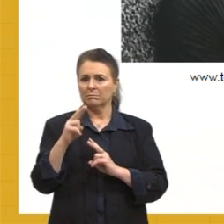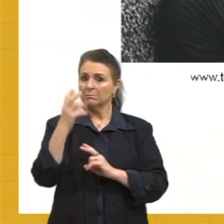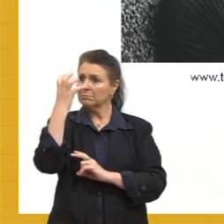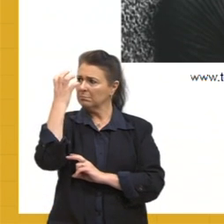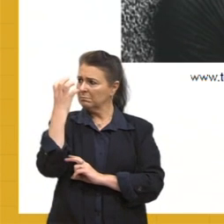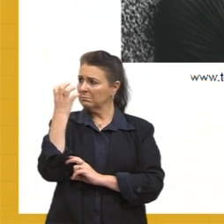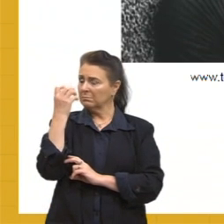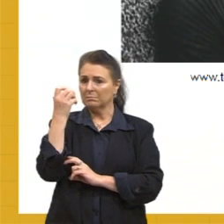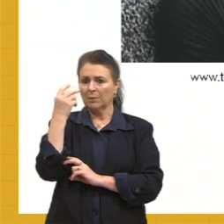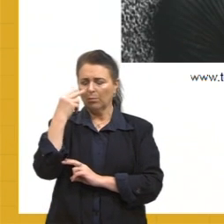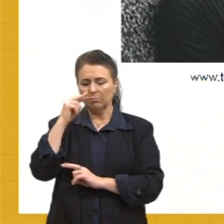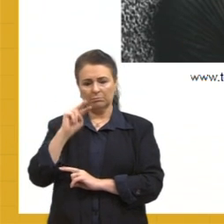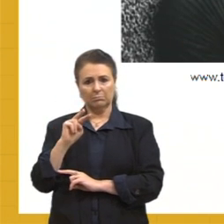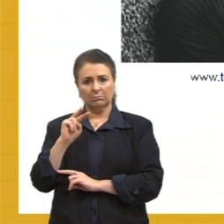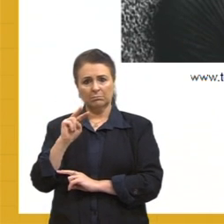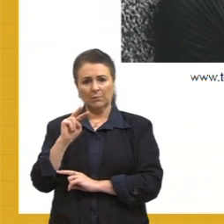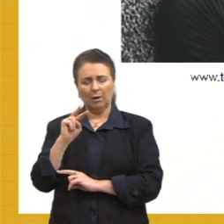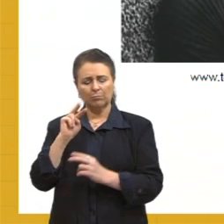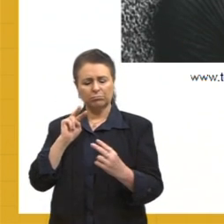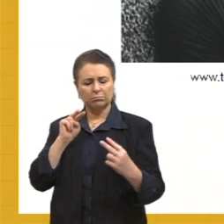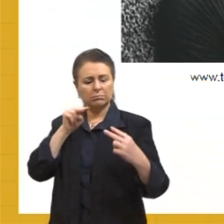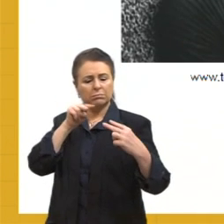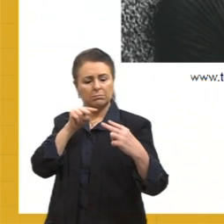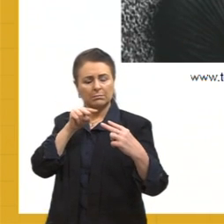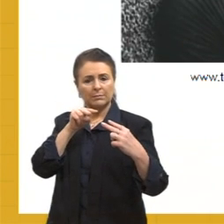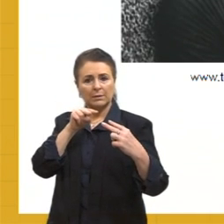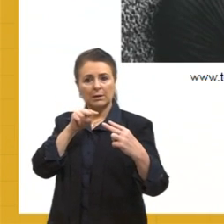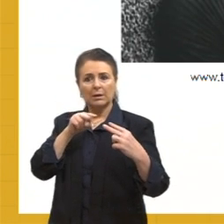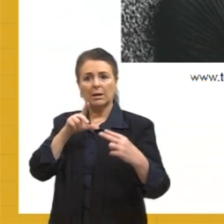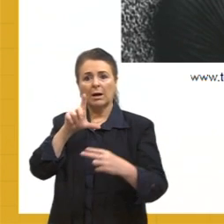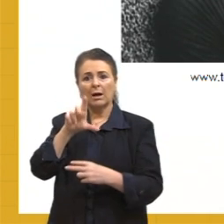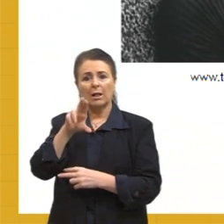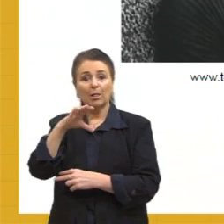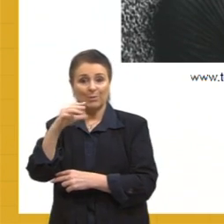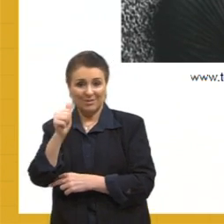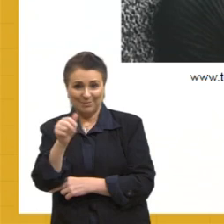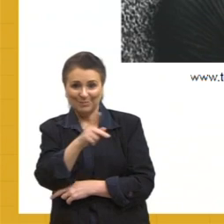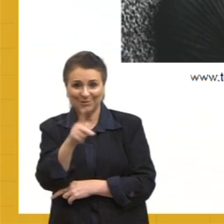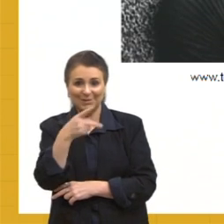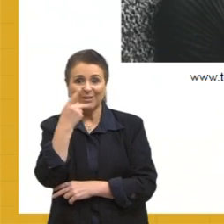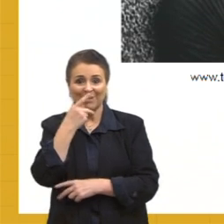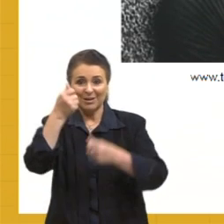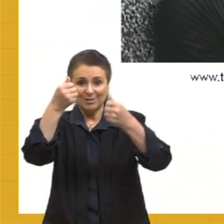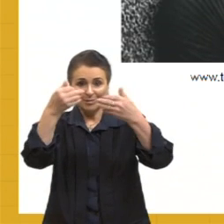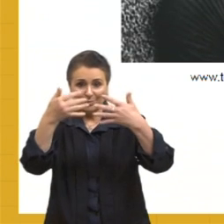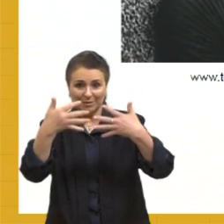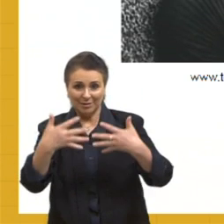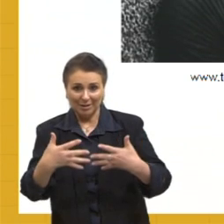ver, é um olhar bastante penetrante, né, e a Lúcia vai falar um pouquinho mais, então, sobre a Clarice para nós.